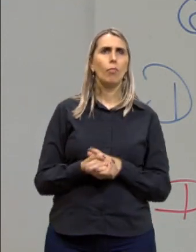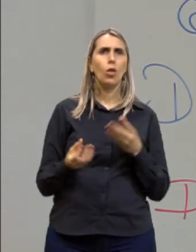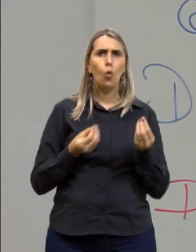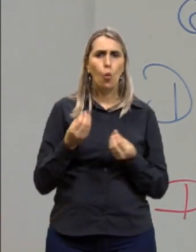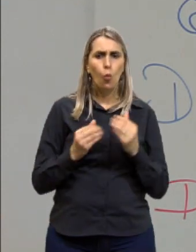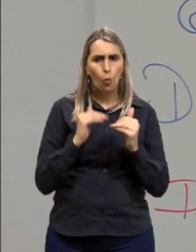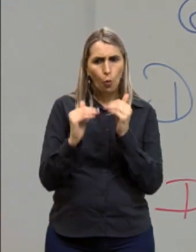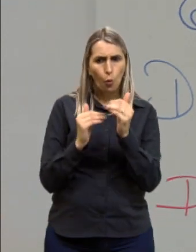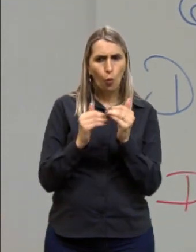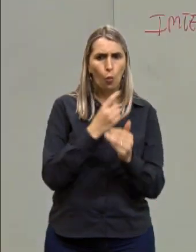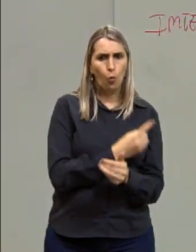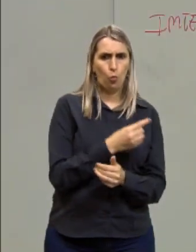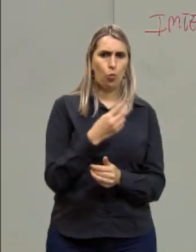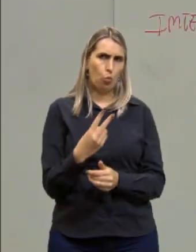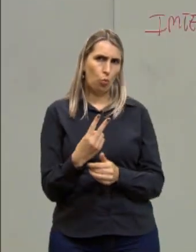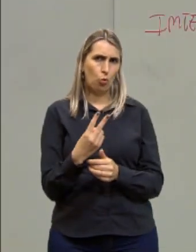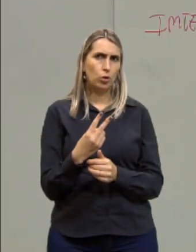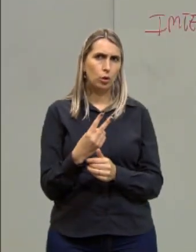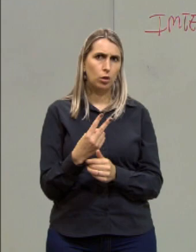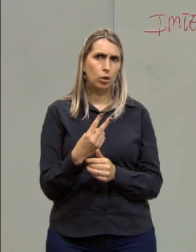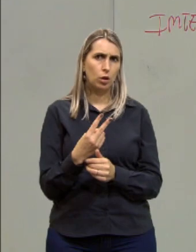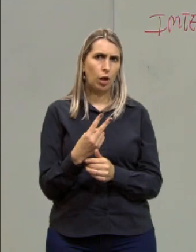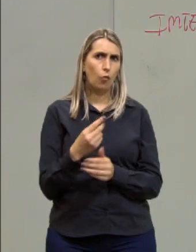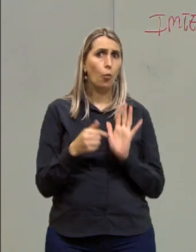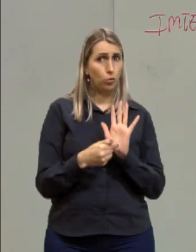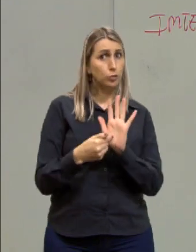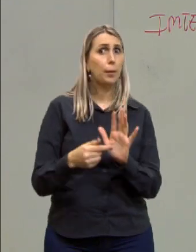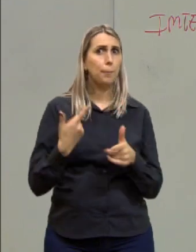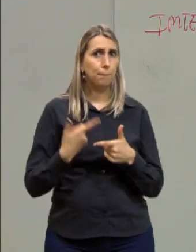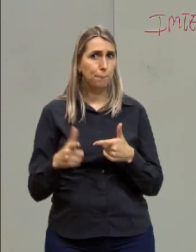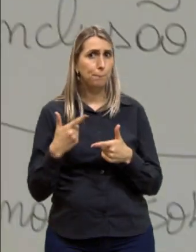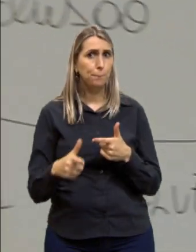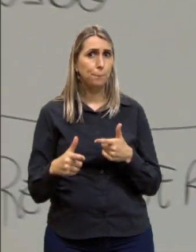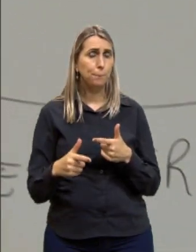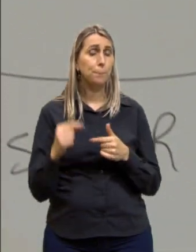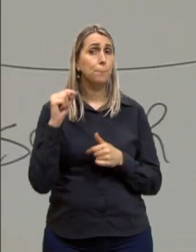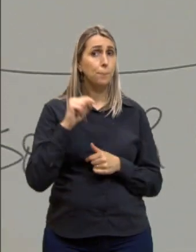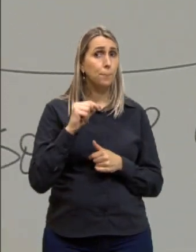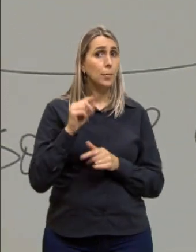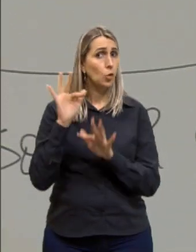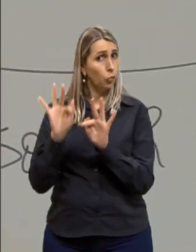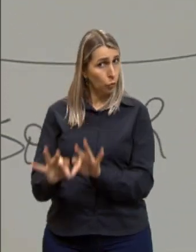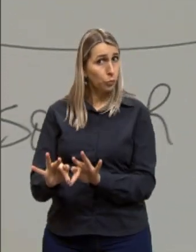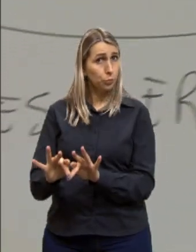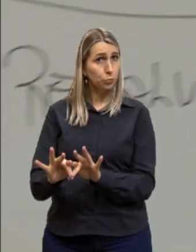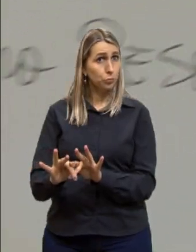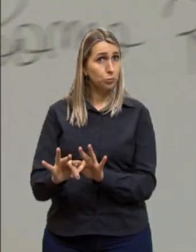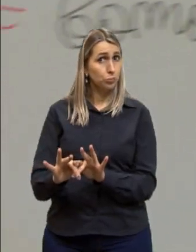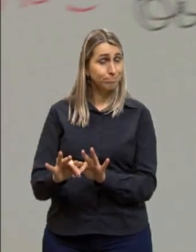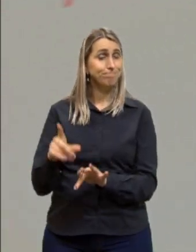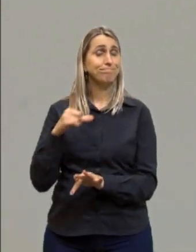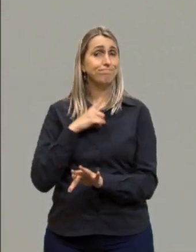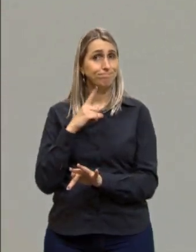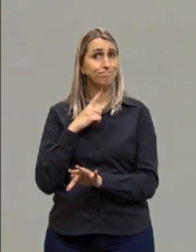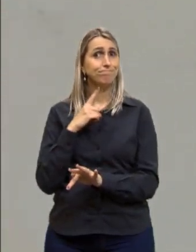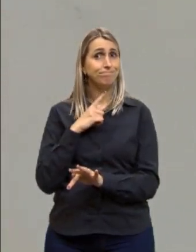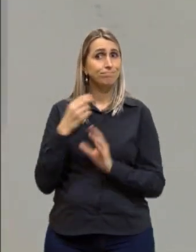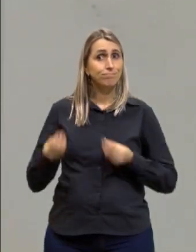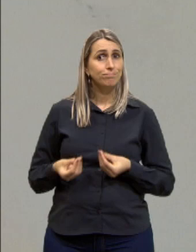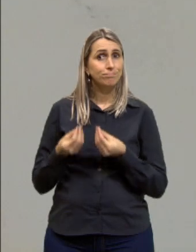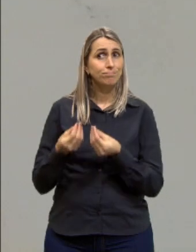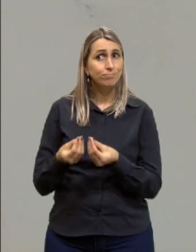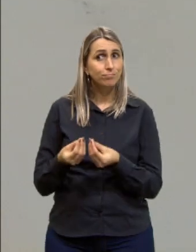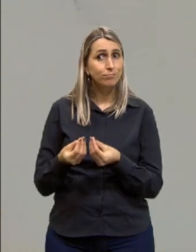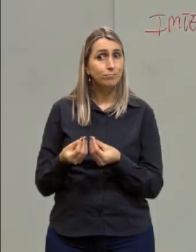como no desenvolvimento 1 e no 2 eu vou levantar problemas, aqui no final, eu vou ter que dar